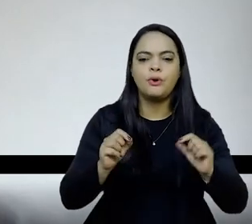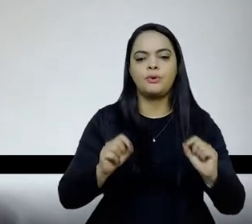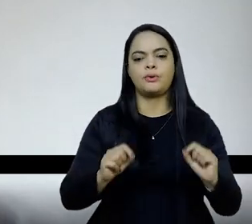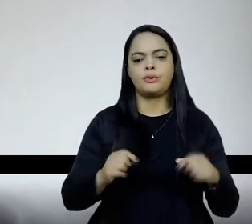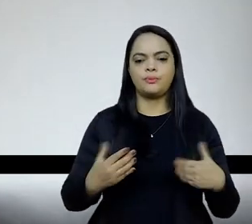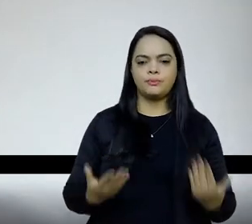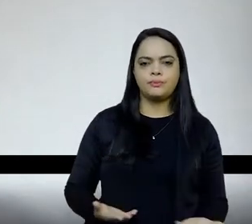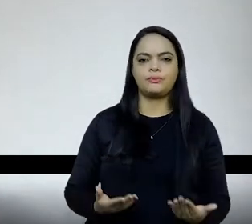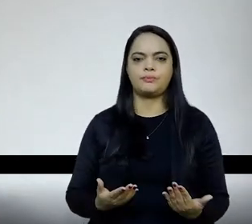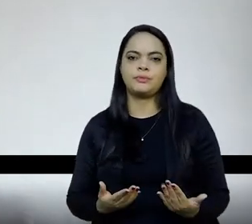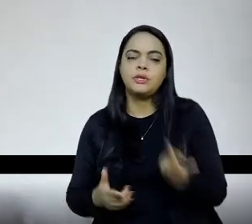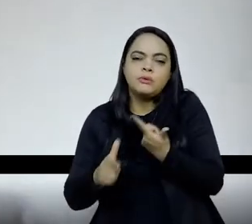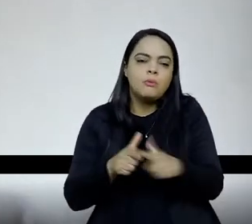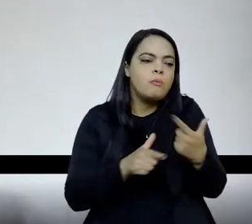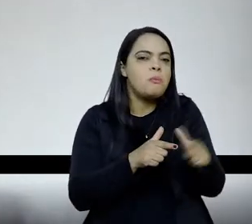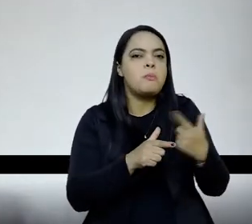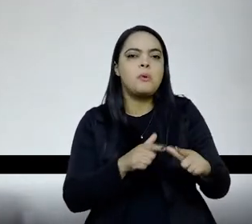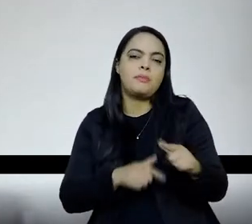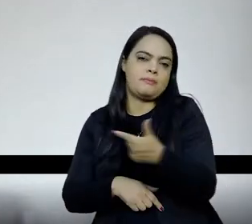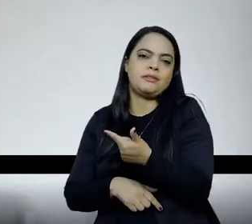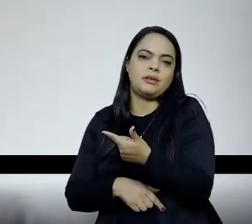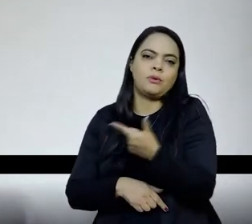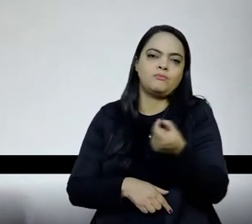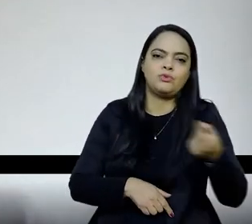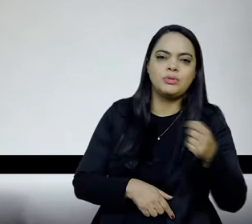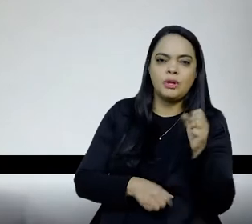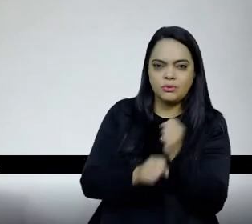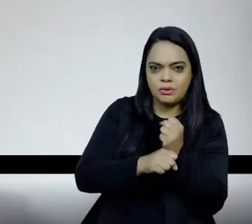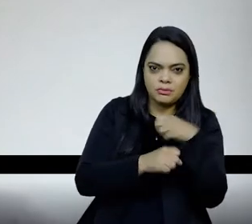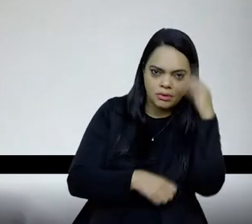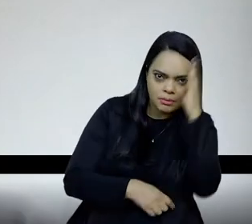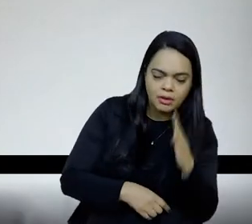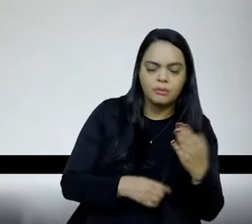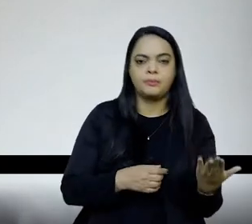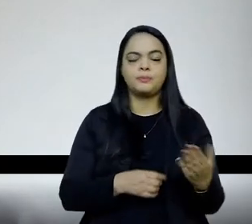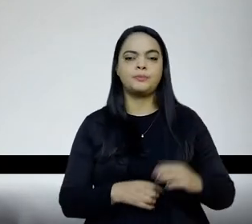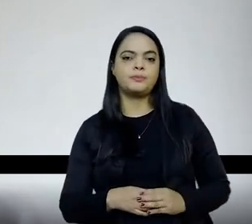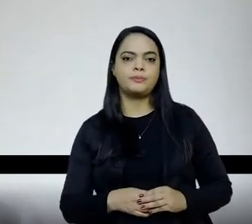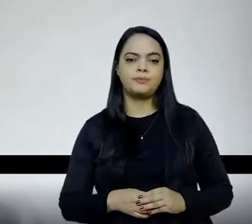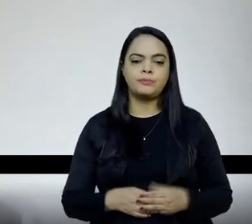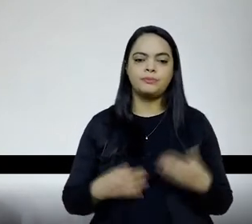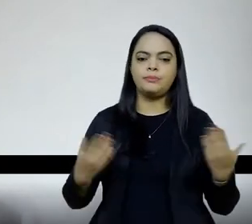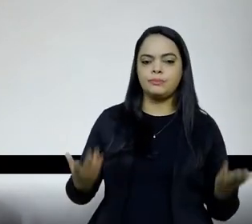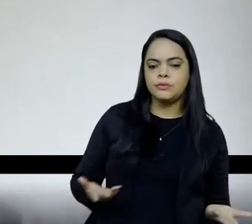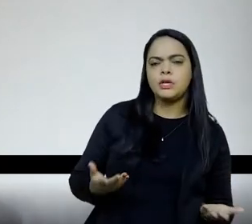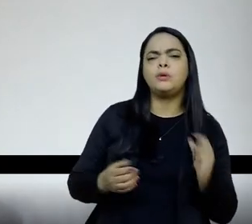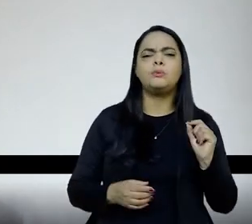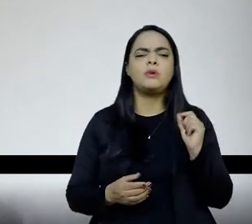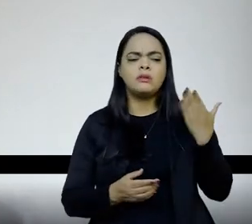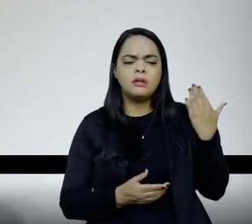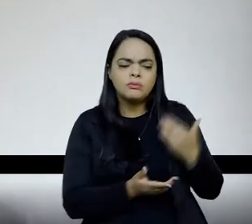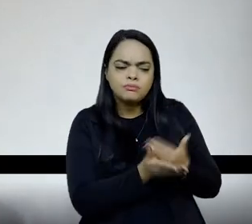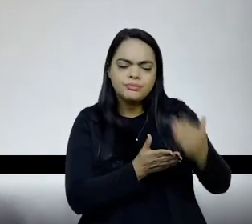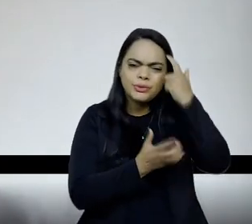problematização do Bicentenário. Então, desde lá. E uma das questões possas, desde o início, era